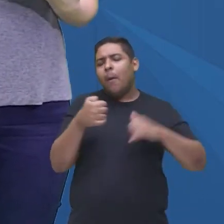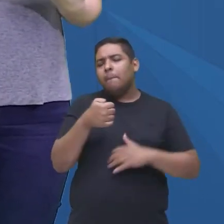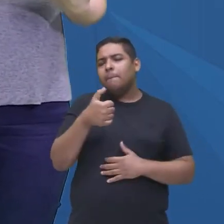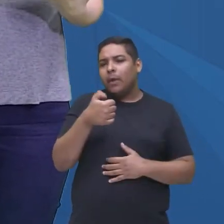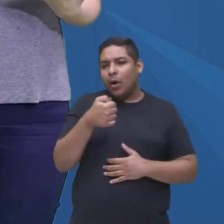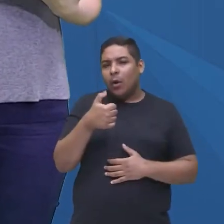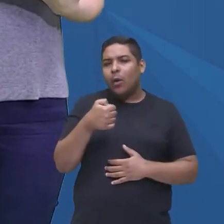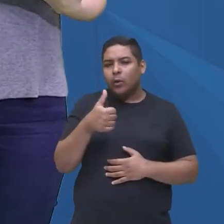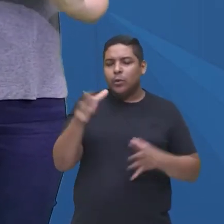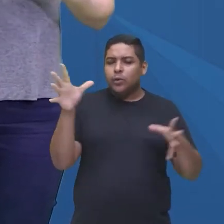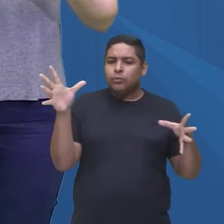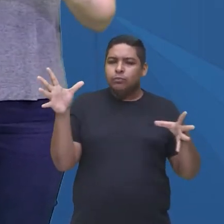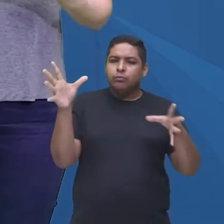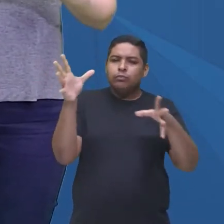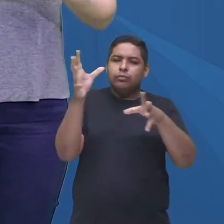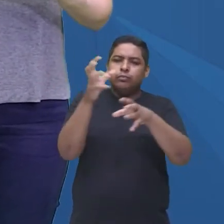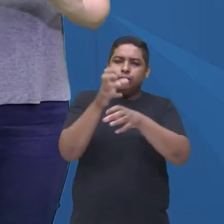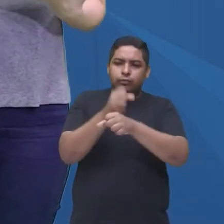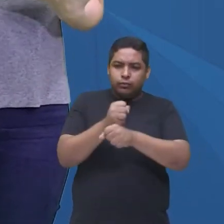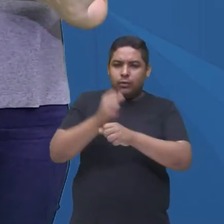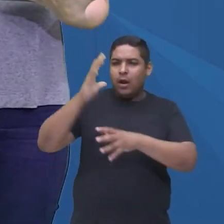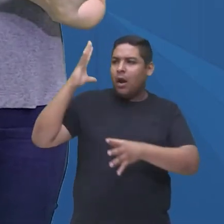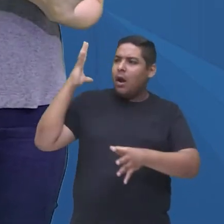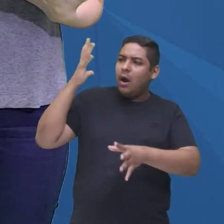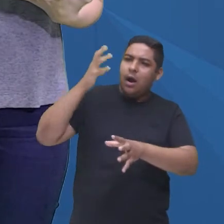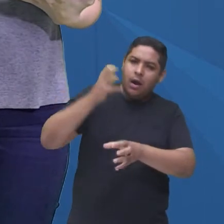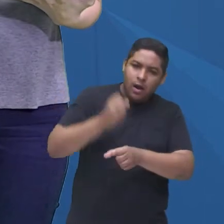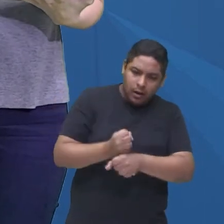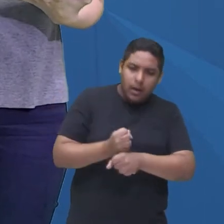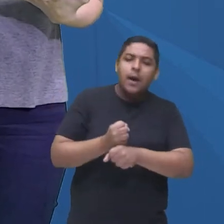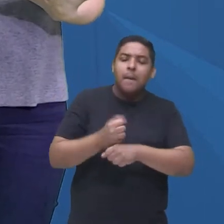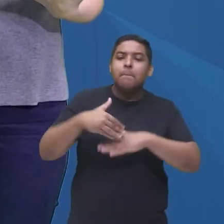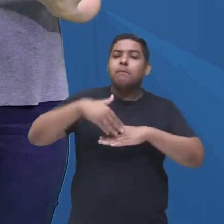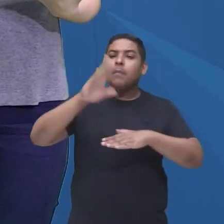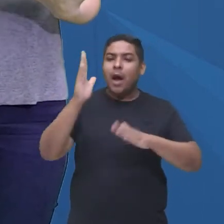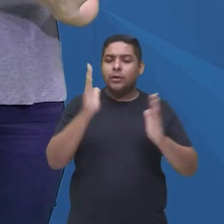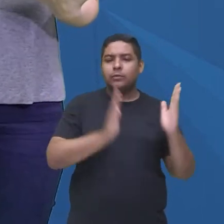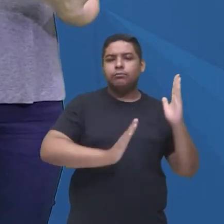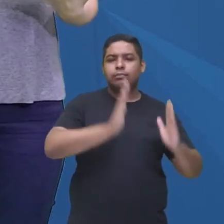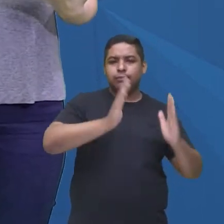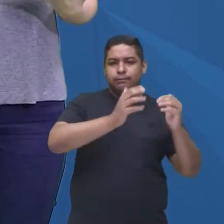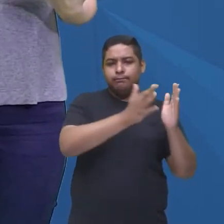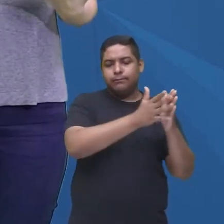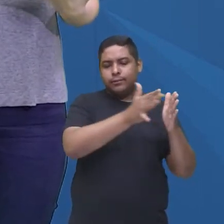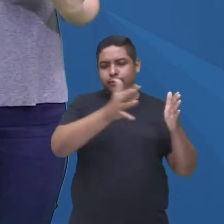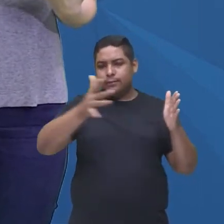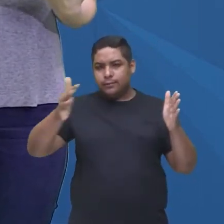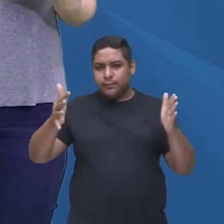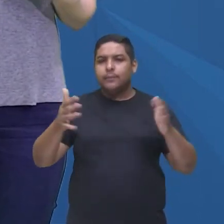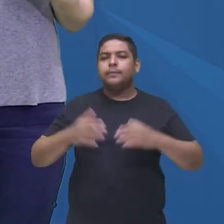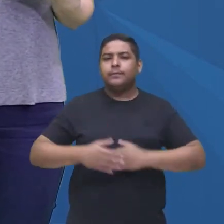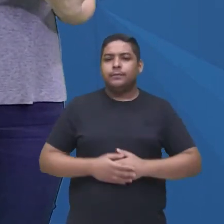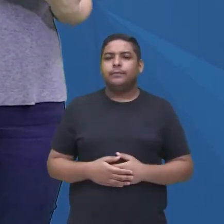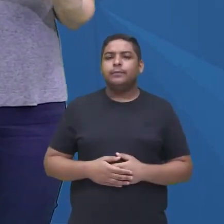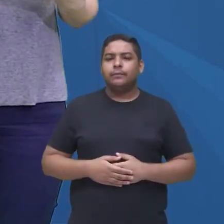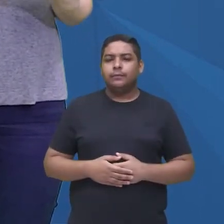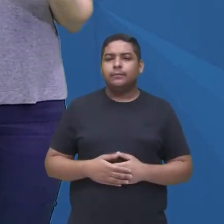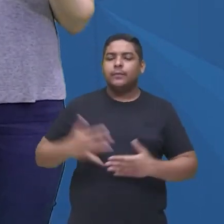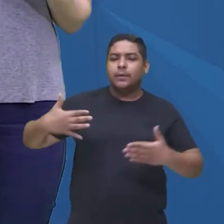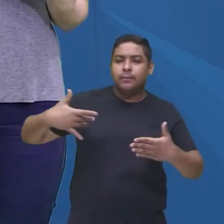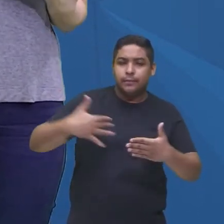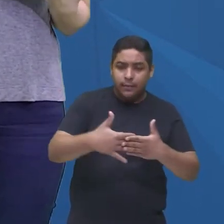compilado entre as séries que são mais assistidas, né, até meados, né, de 2020,